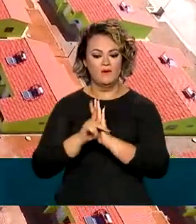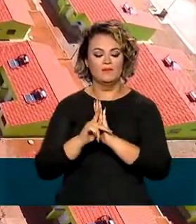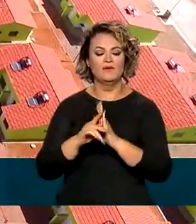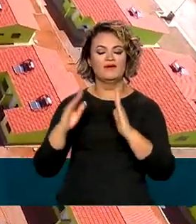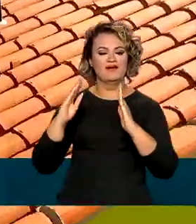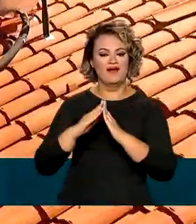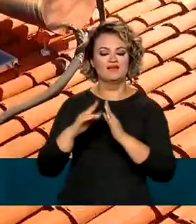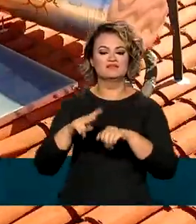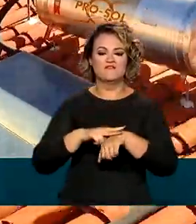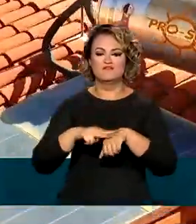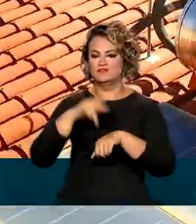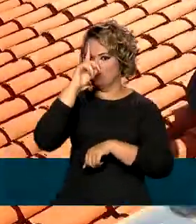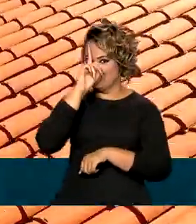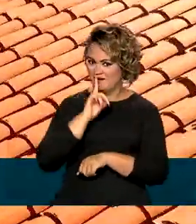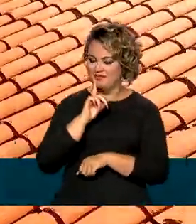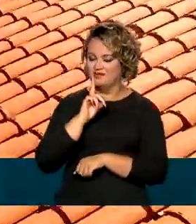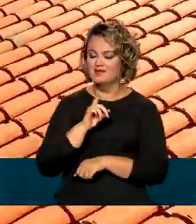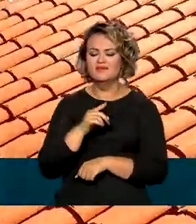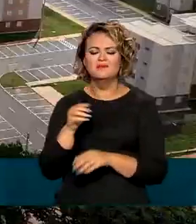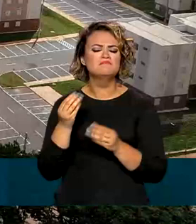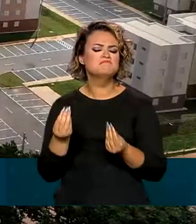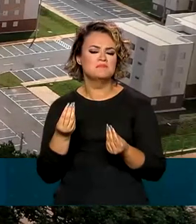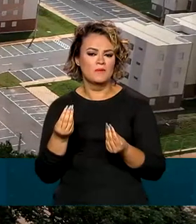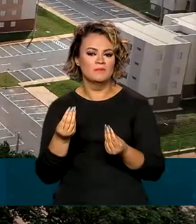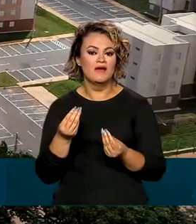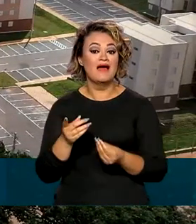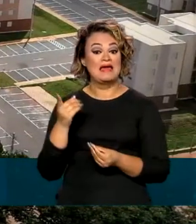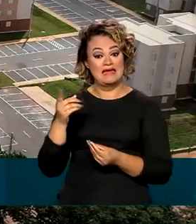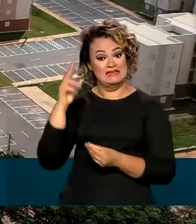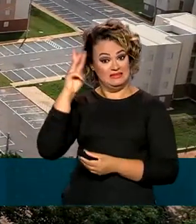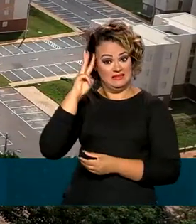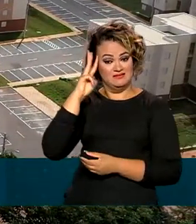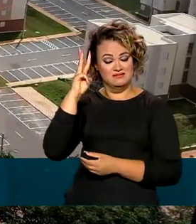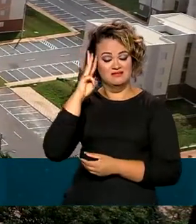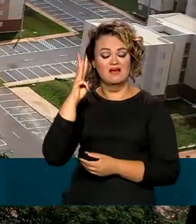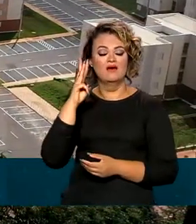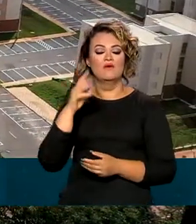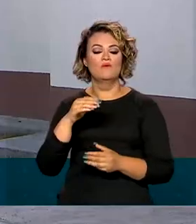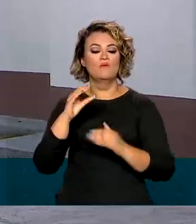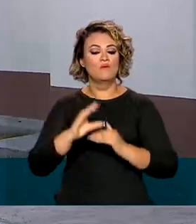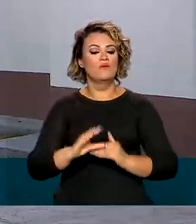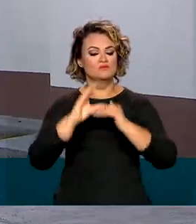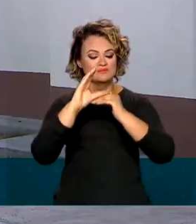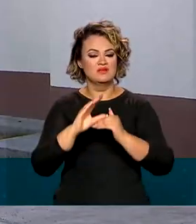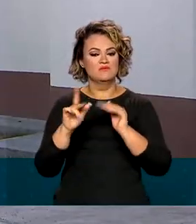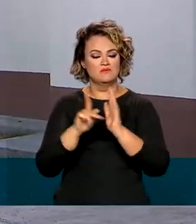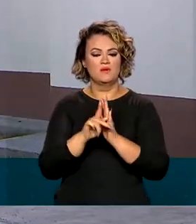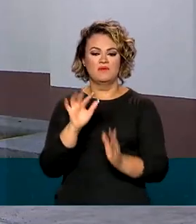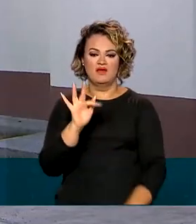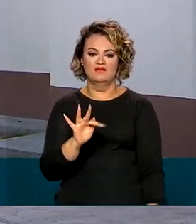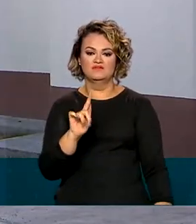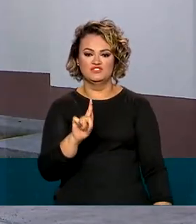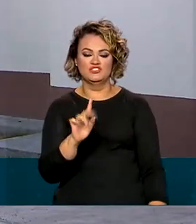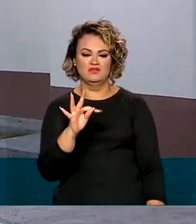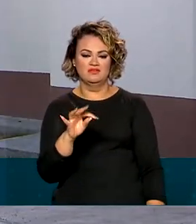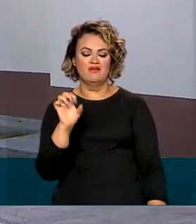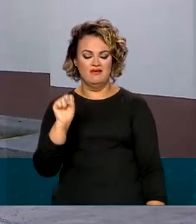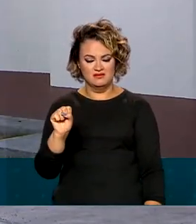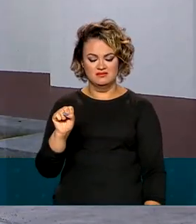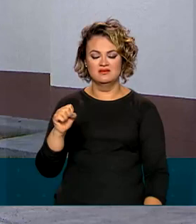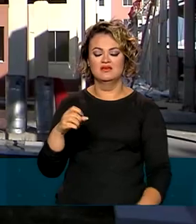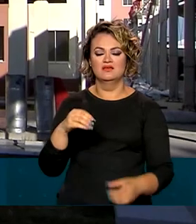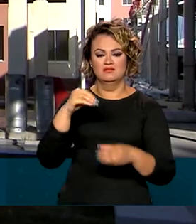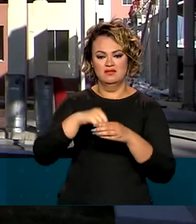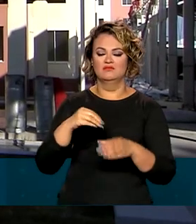Casa Verde Amarela. A medida foi aprovada nesta terça-feira pelo Conselho Curador do FGTS, formado pelo